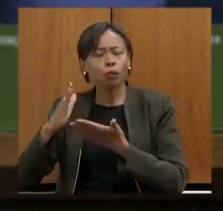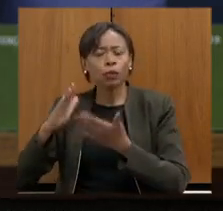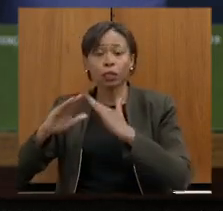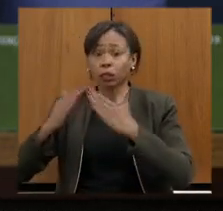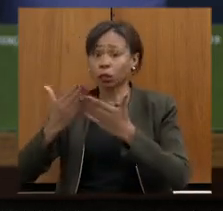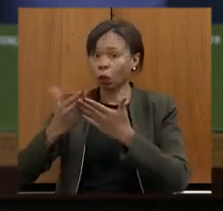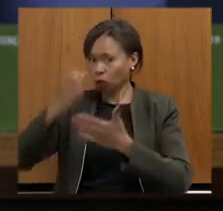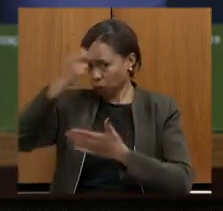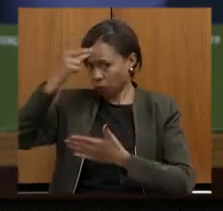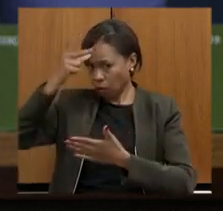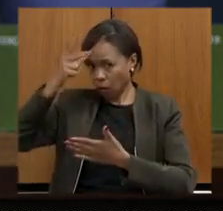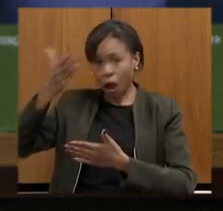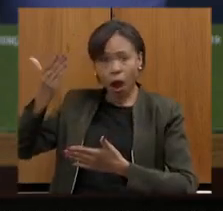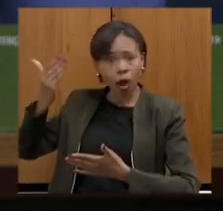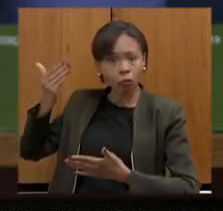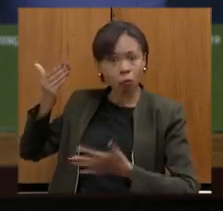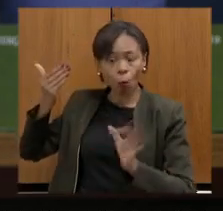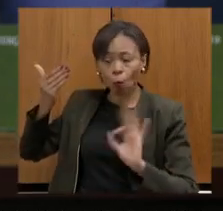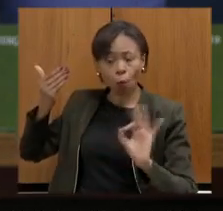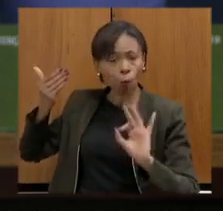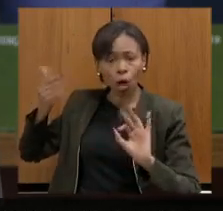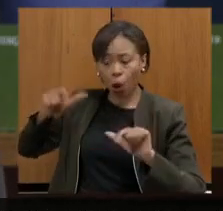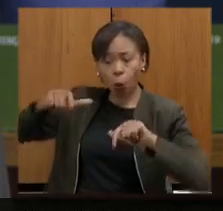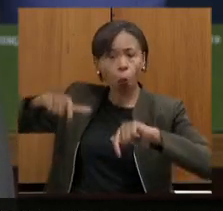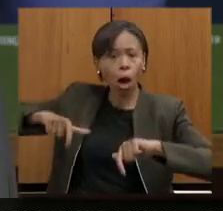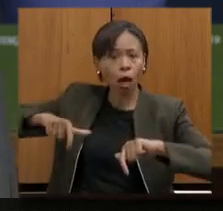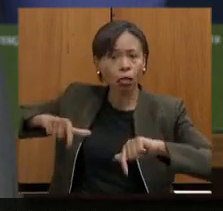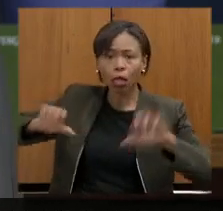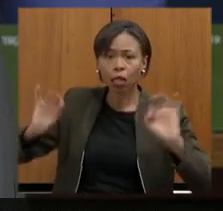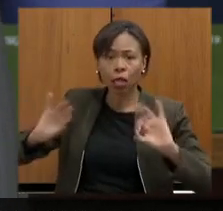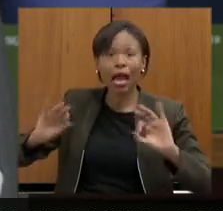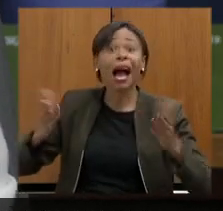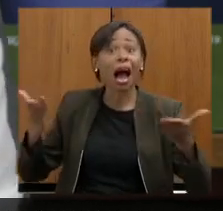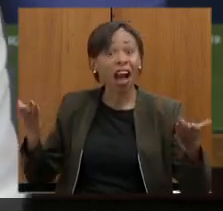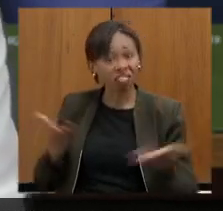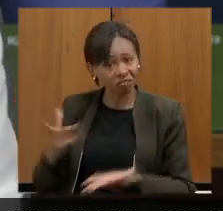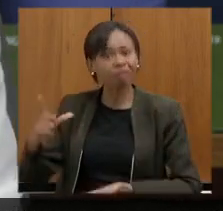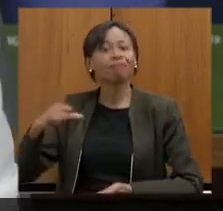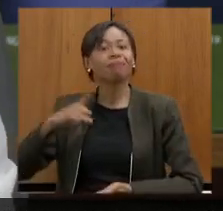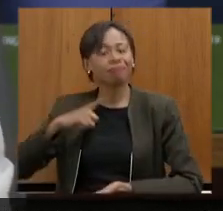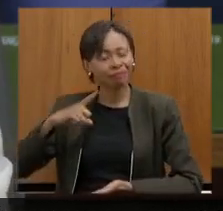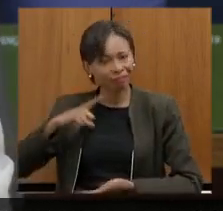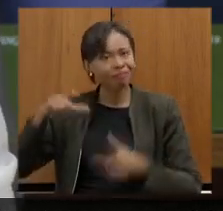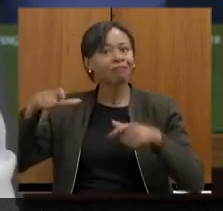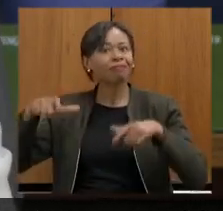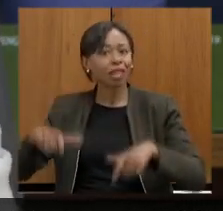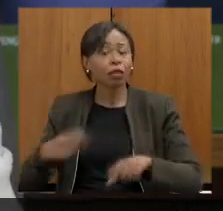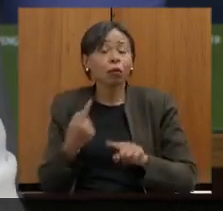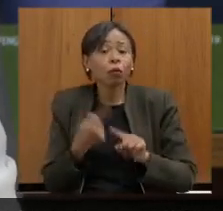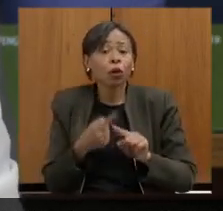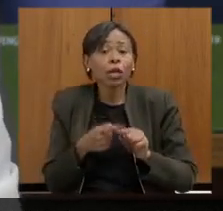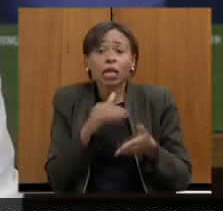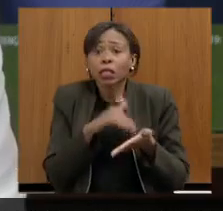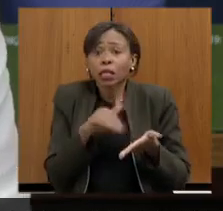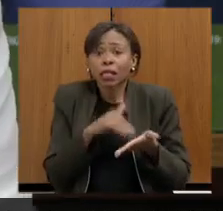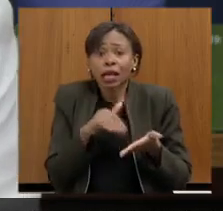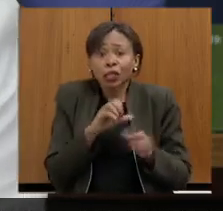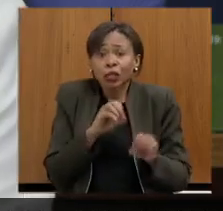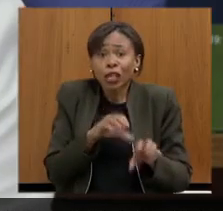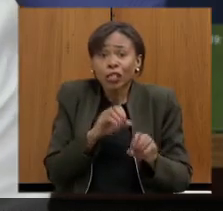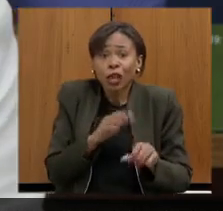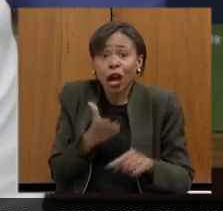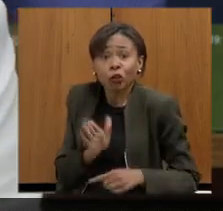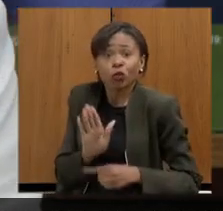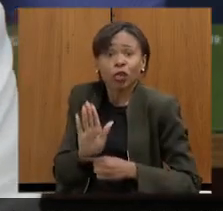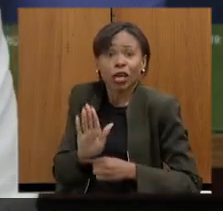não tinham quadra passando a ter quadra por essa nossa visão de que a obrigação da Secretaria de Estado de Educação contribuir com o desenvolvimento das